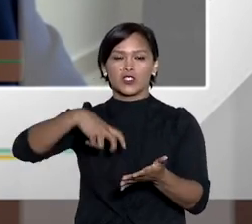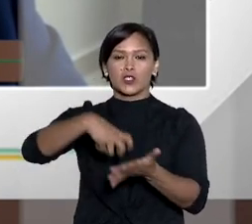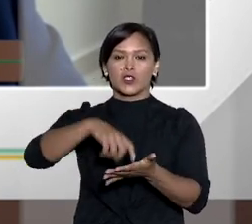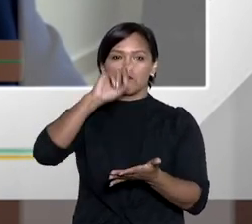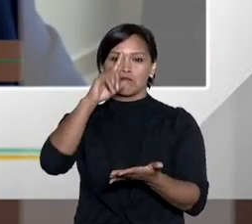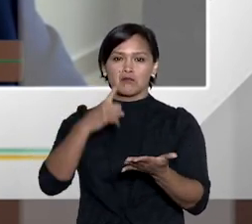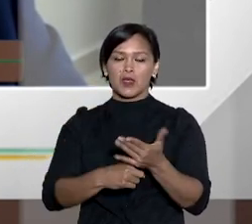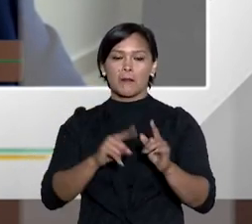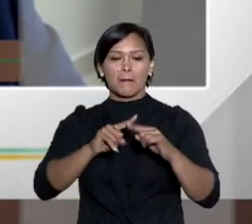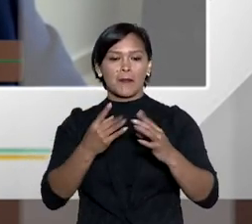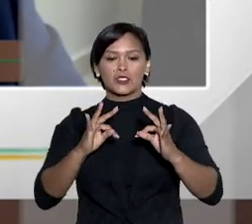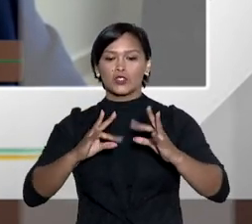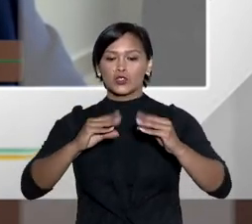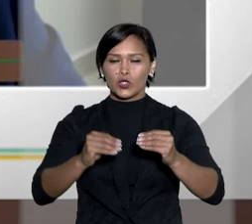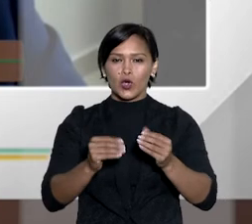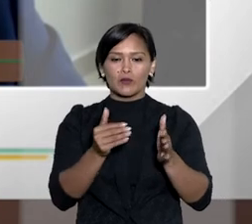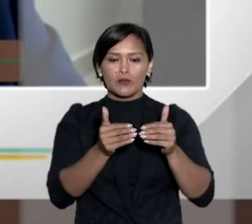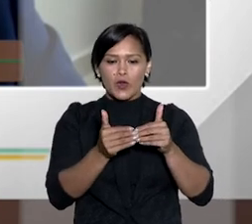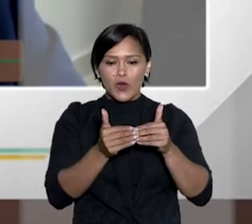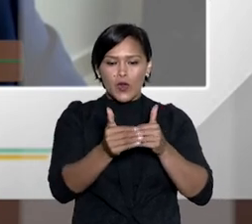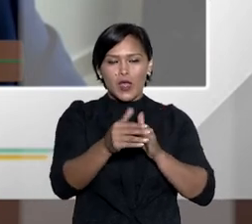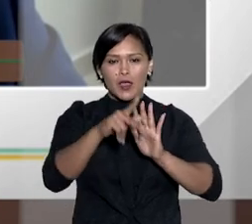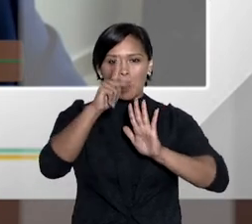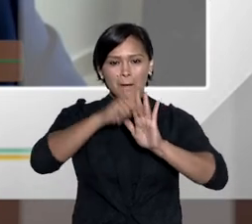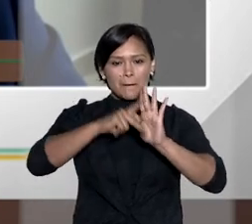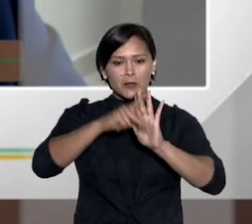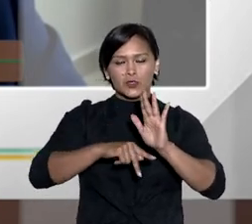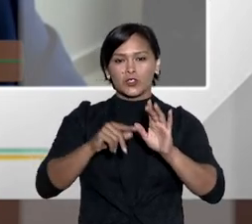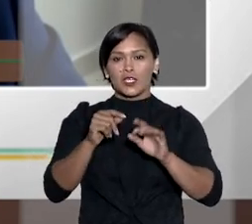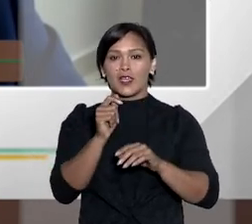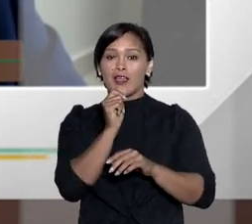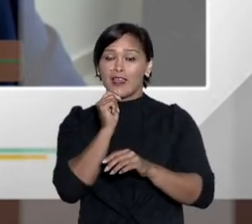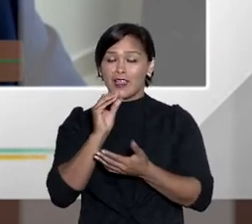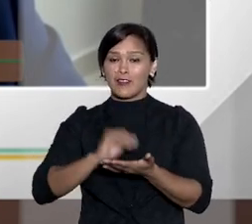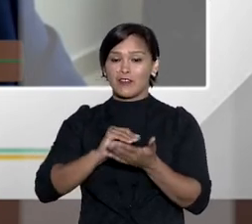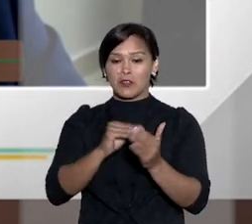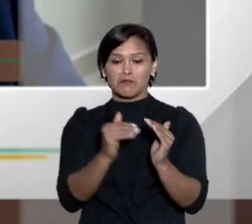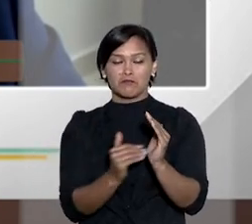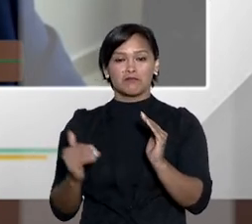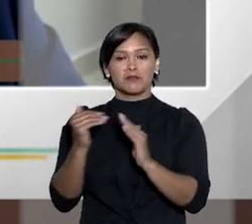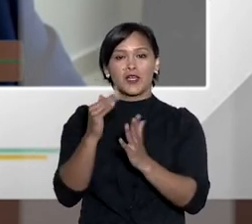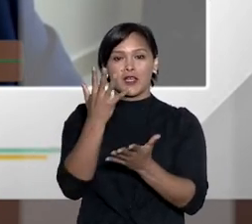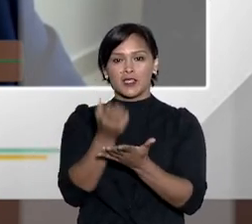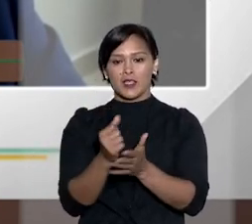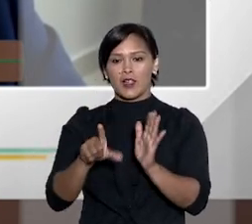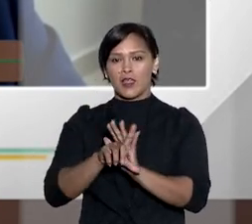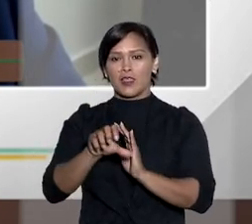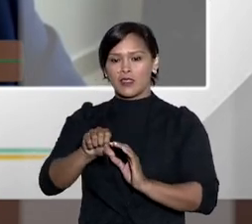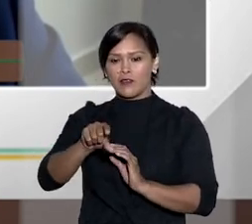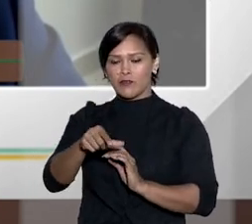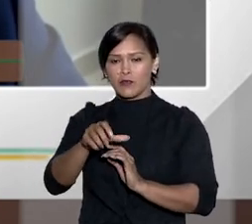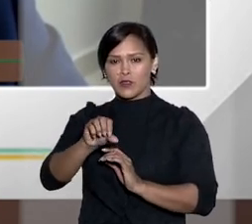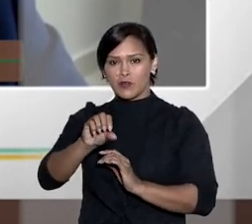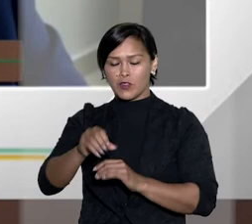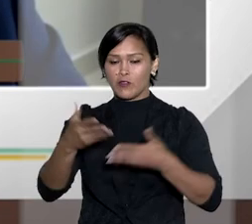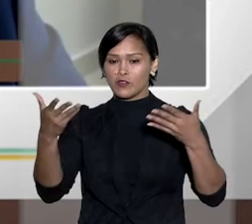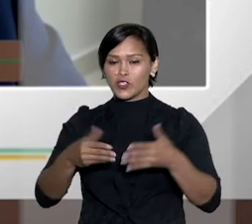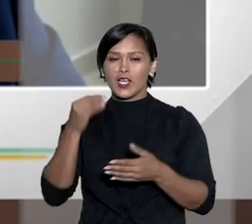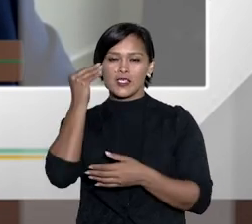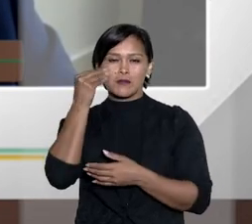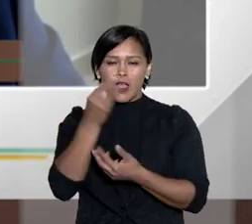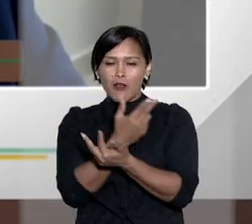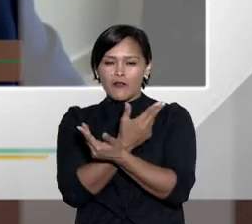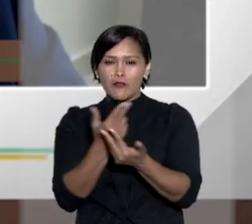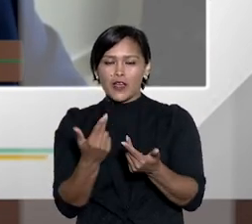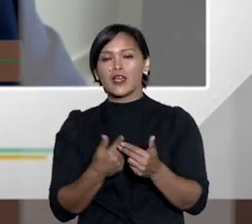de alimentos de forma mais simples e executariam essas decisões mas todos estão ainda na fase de projeto e nenhum foi implementado da